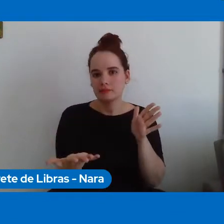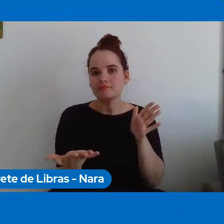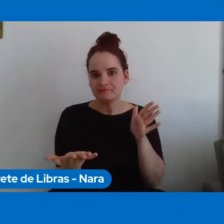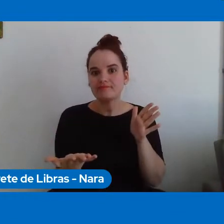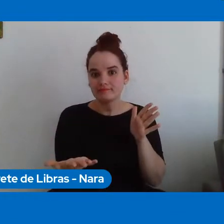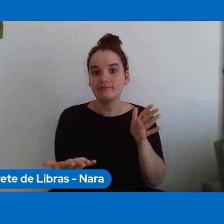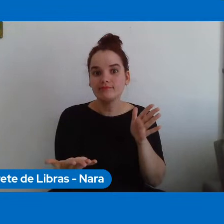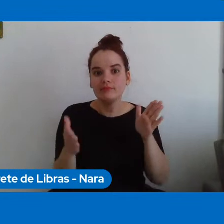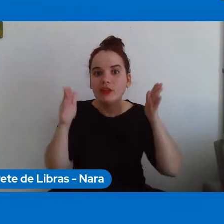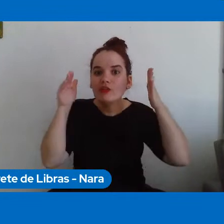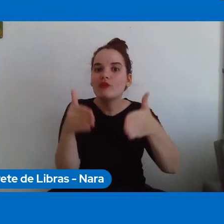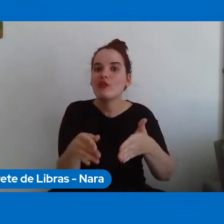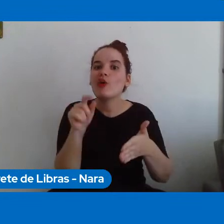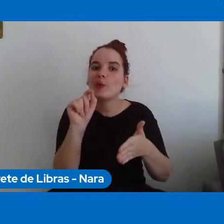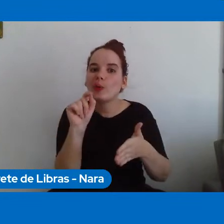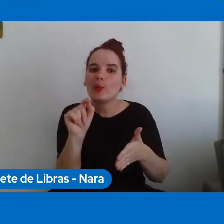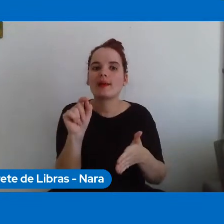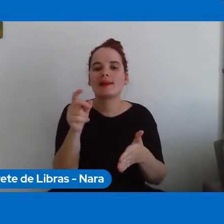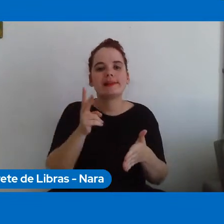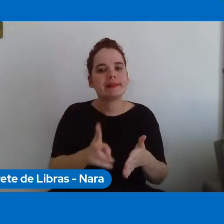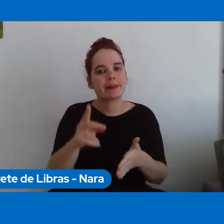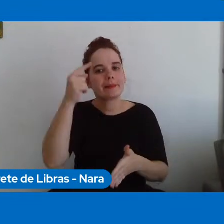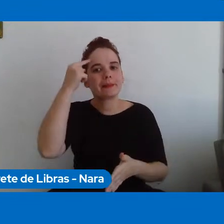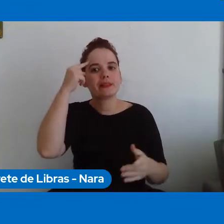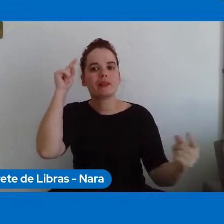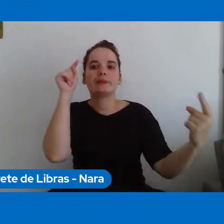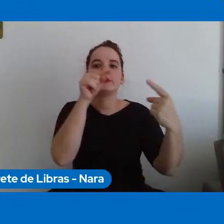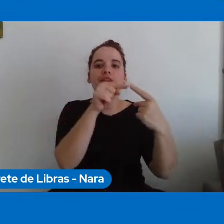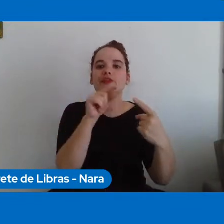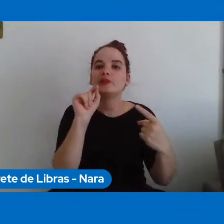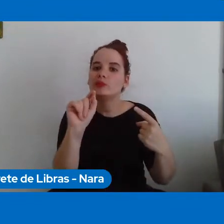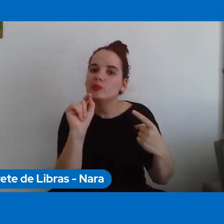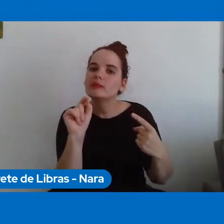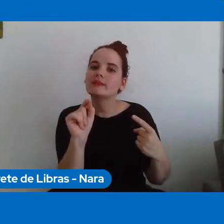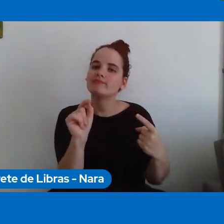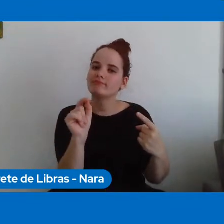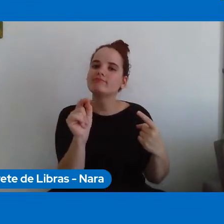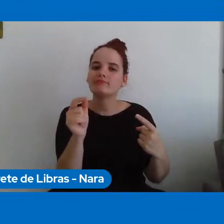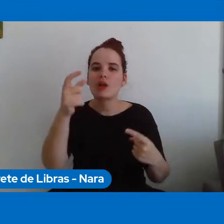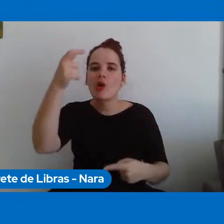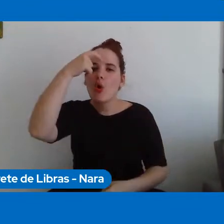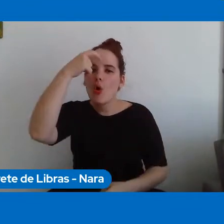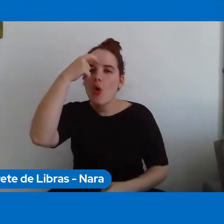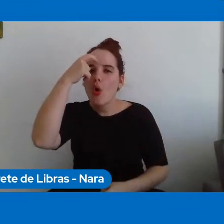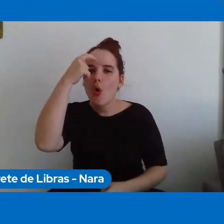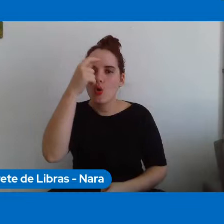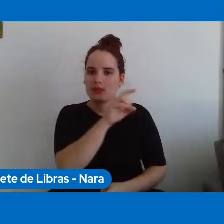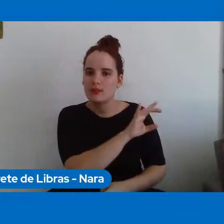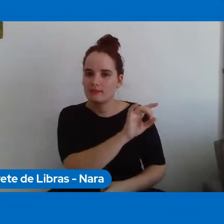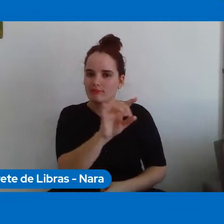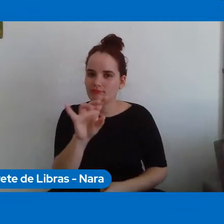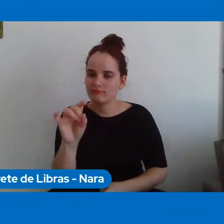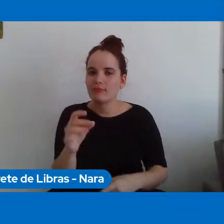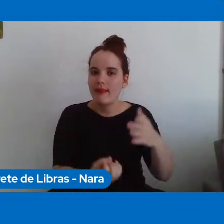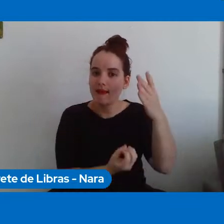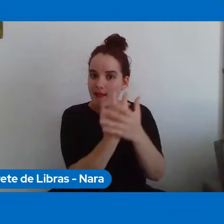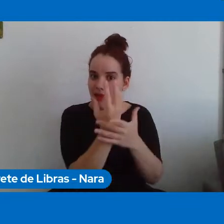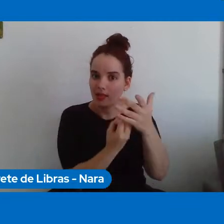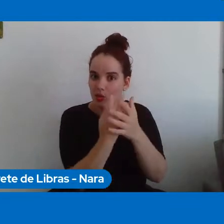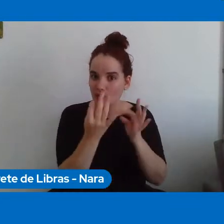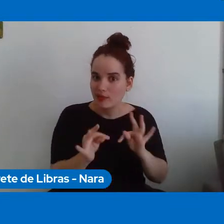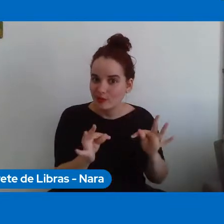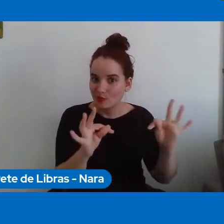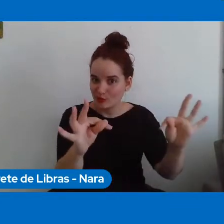direcionadas a conscientizar, a sensibilizar os projetistas de tecnologia, sobre a